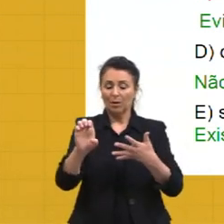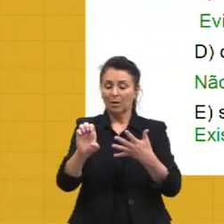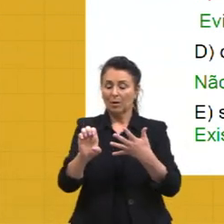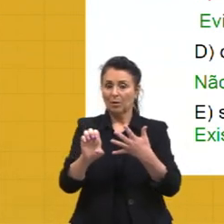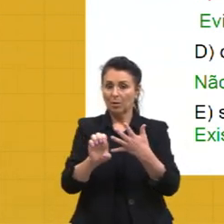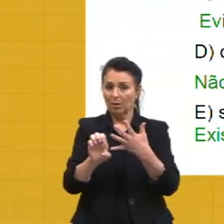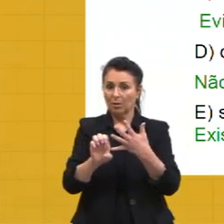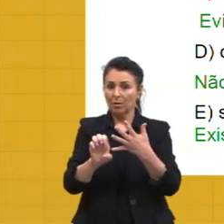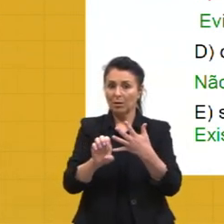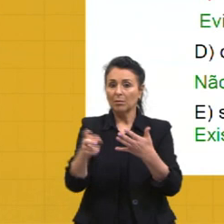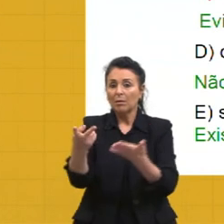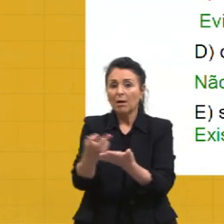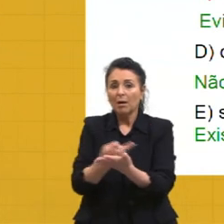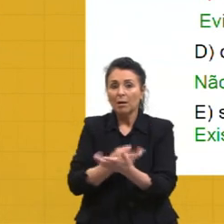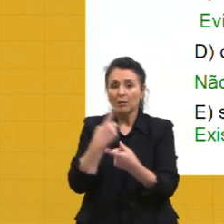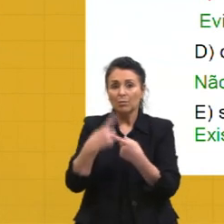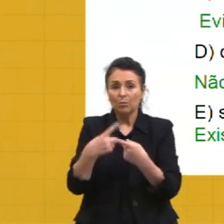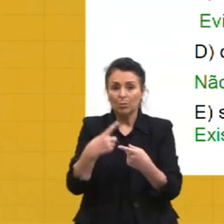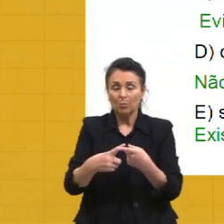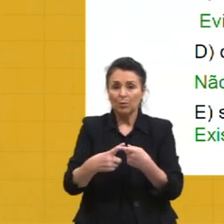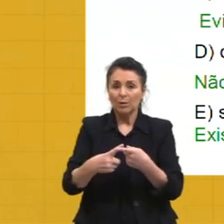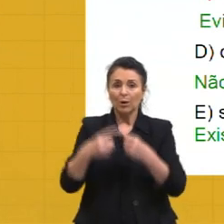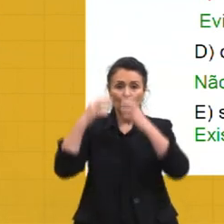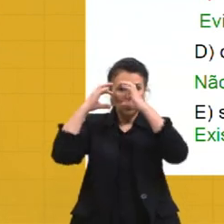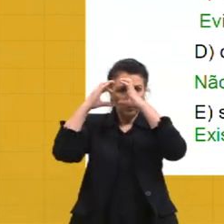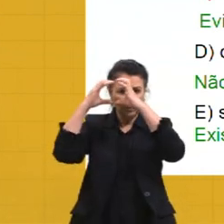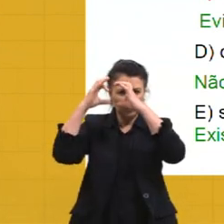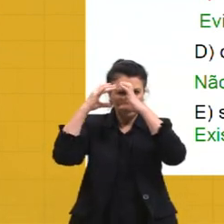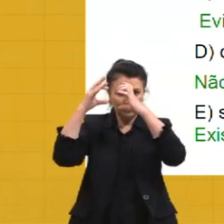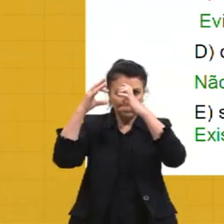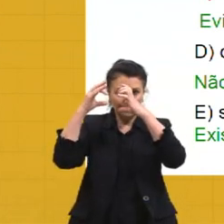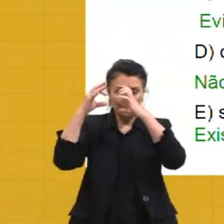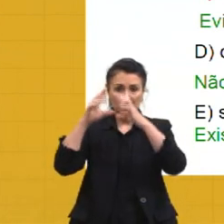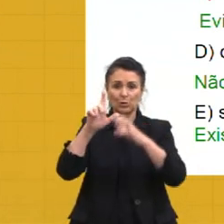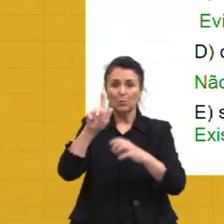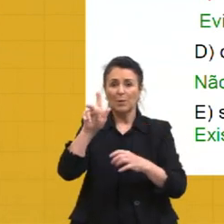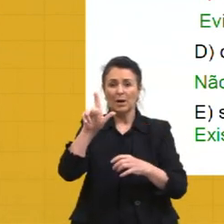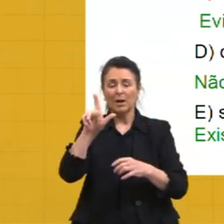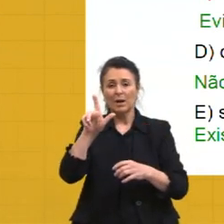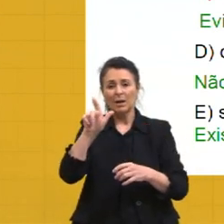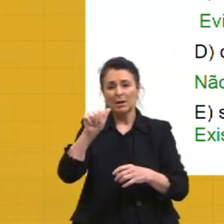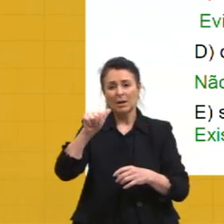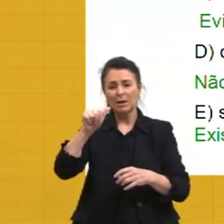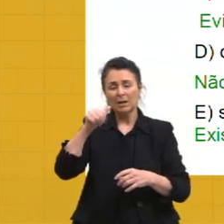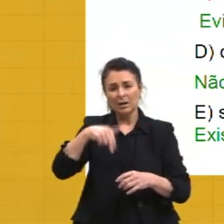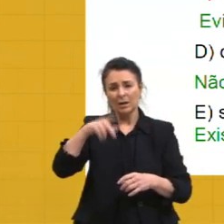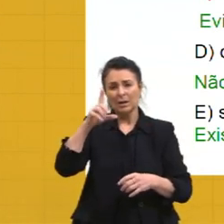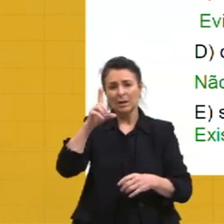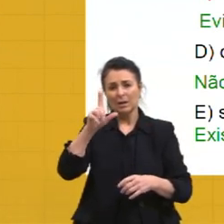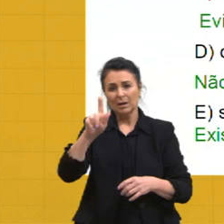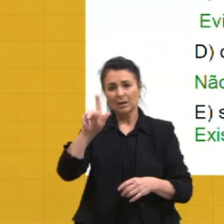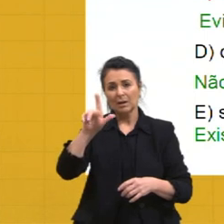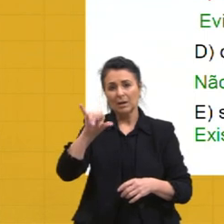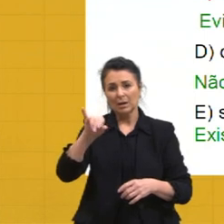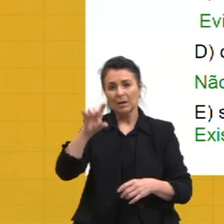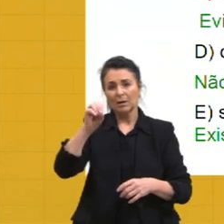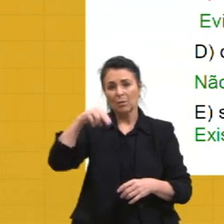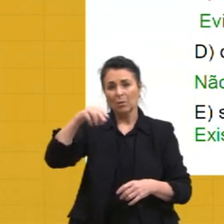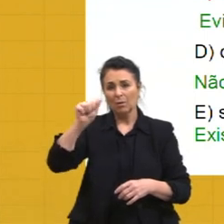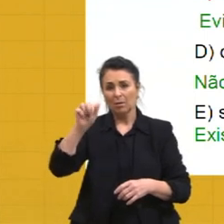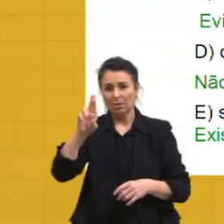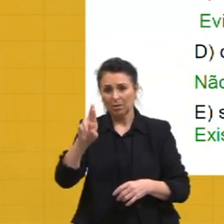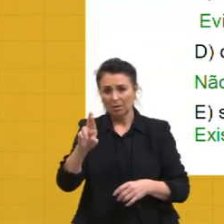incorreta, por quê? O sistema nervoso glanglionar, ele existia lá nos peixes, tá? E isso não